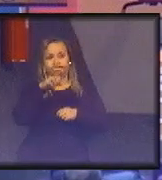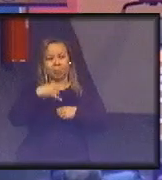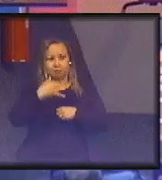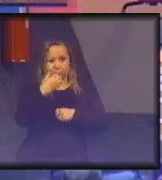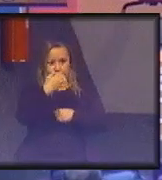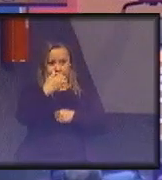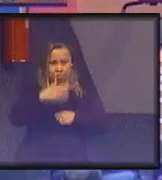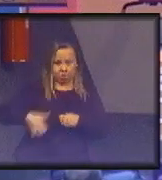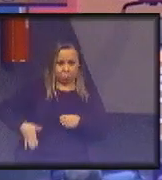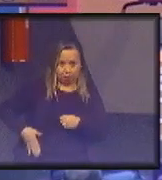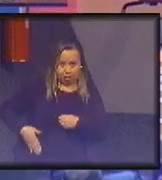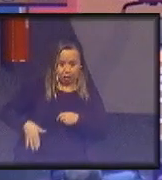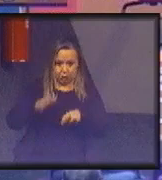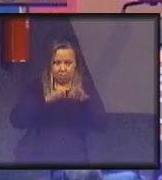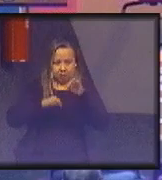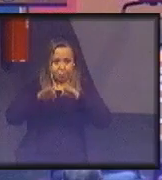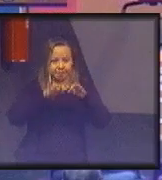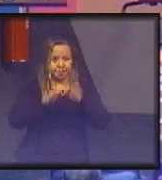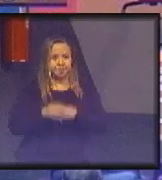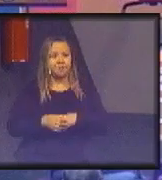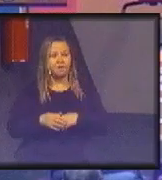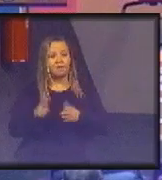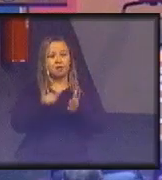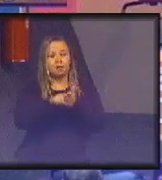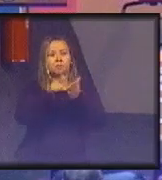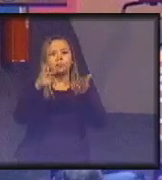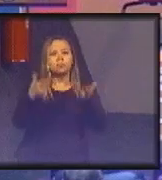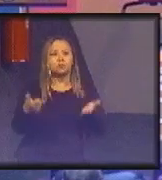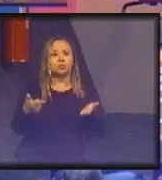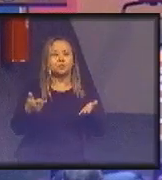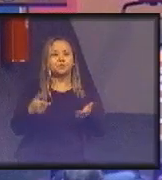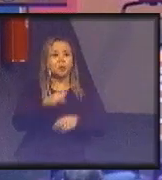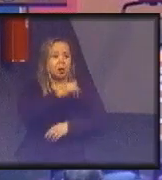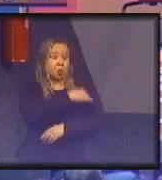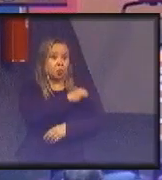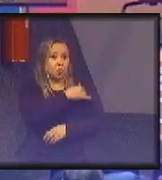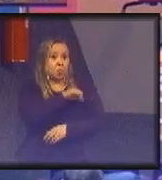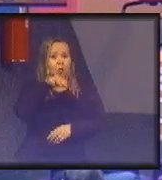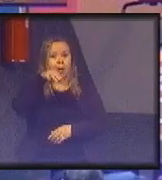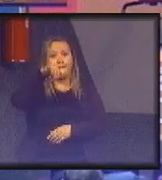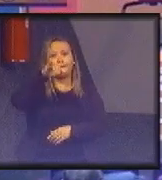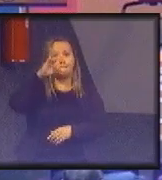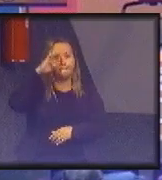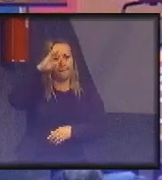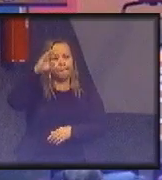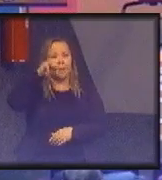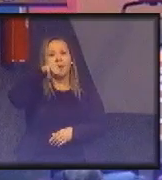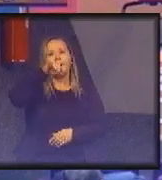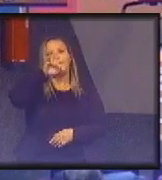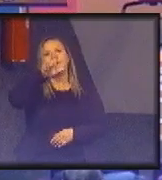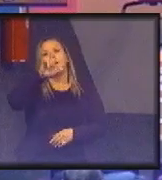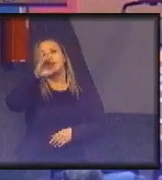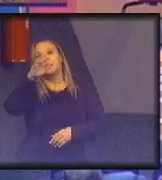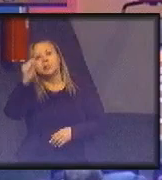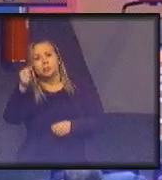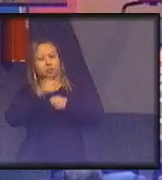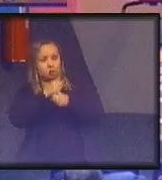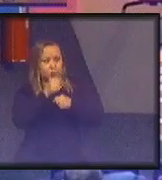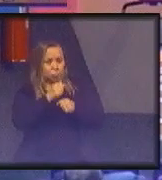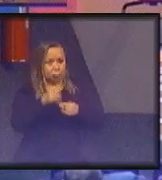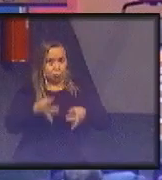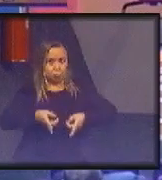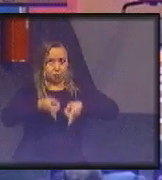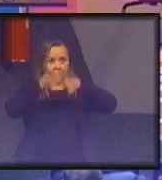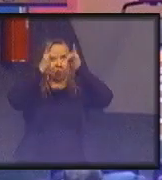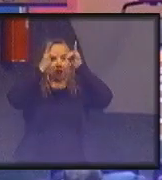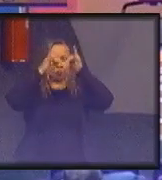-feira, saiu a primeira página do Estadão. No Rio, é fácil vocês verem. É a milícia que construiu lá aqueles prédios que caíram. Então,